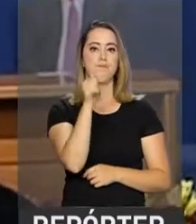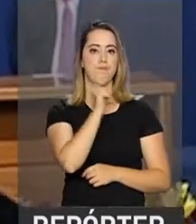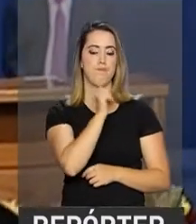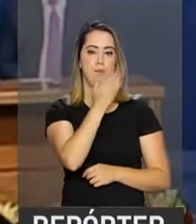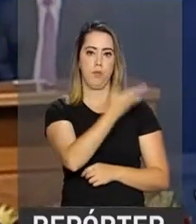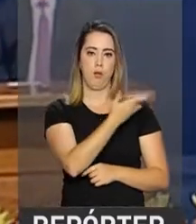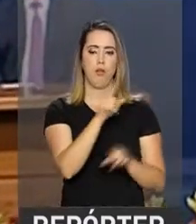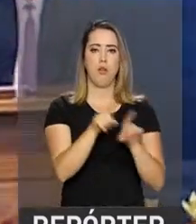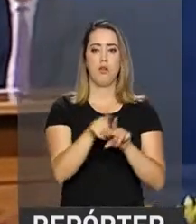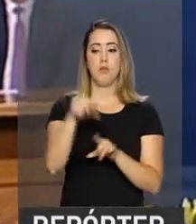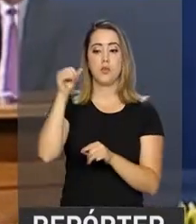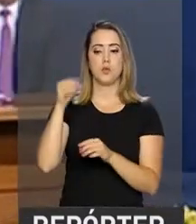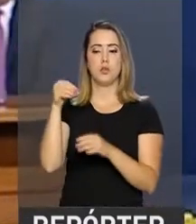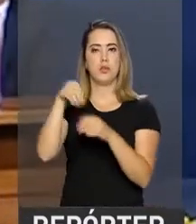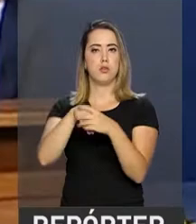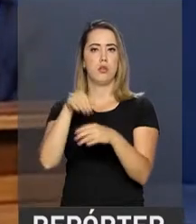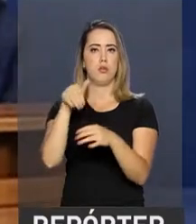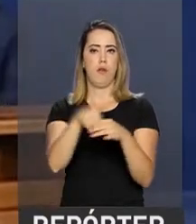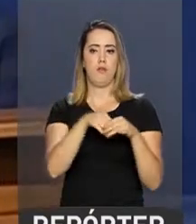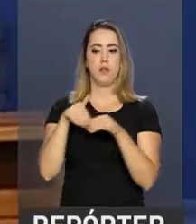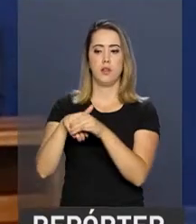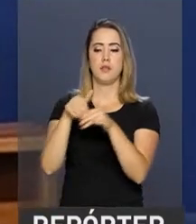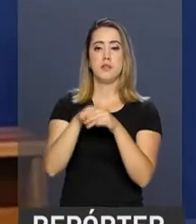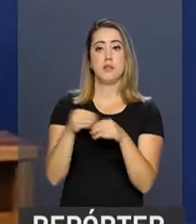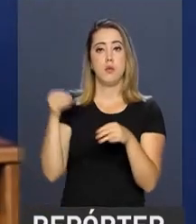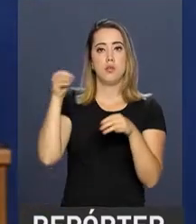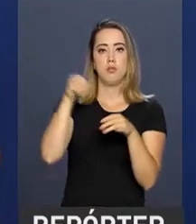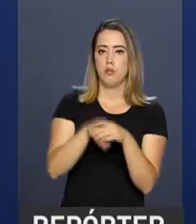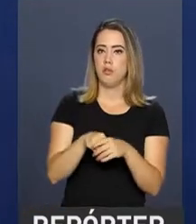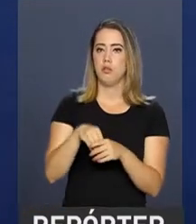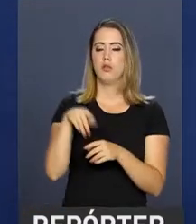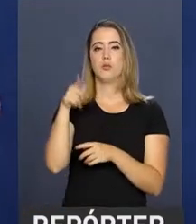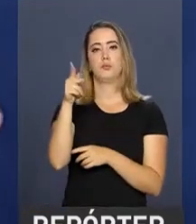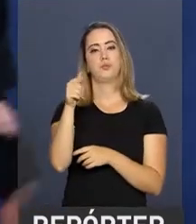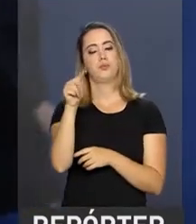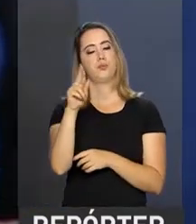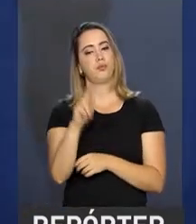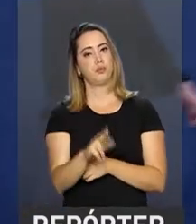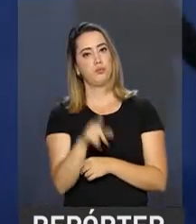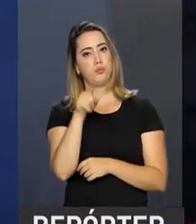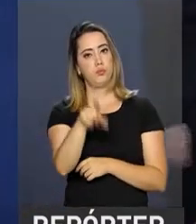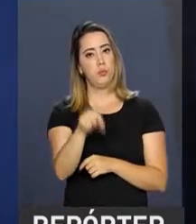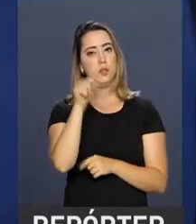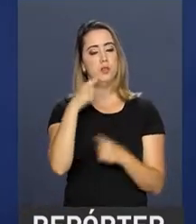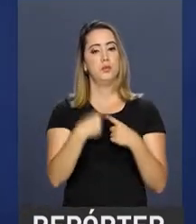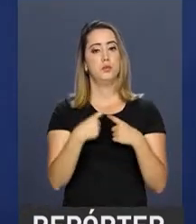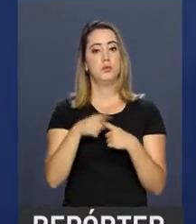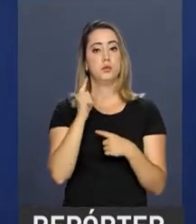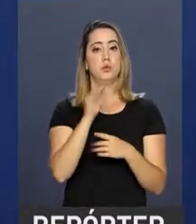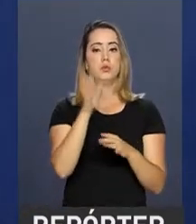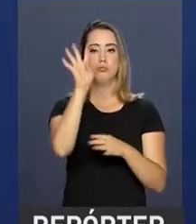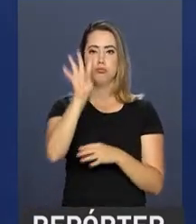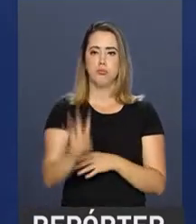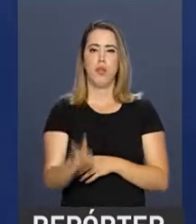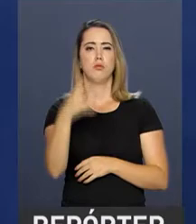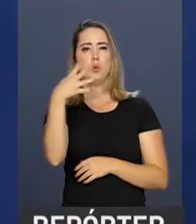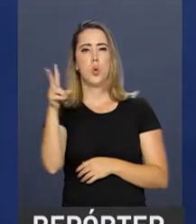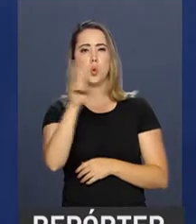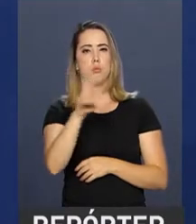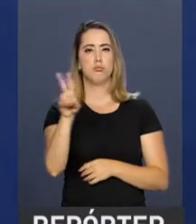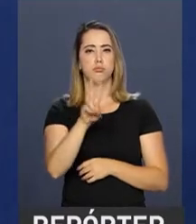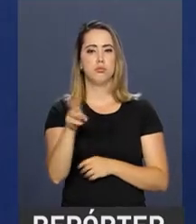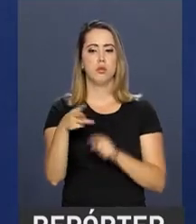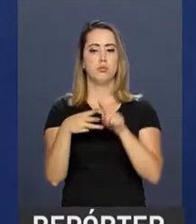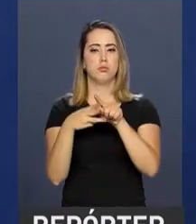a partir da eleição interna da Associação Nacional dos Procuradores da República. Ela foi escolhida em uma lista tríplice